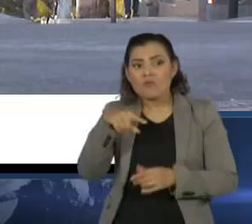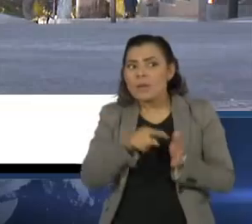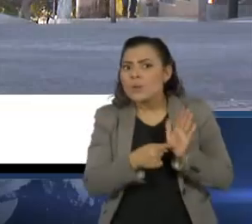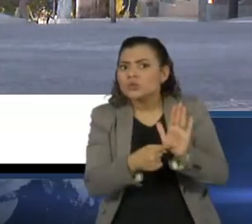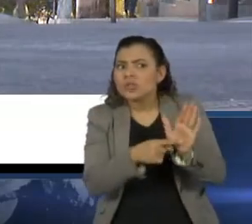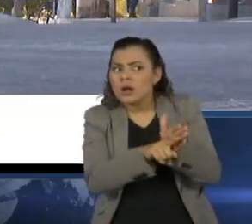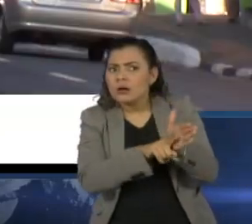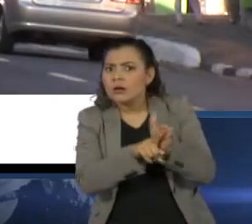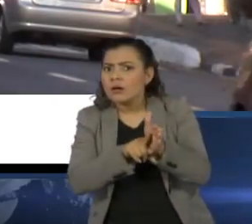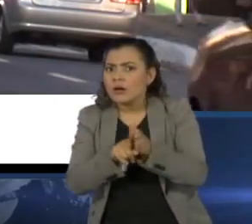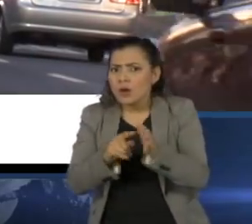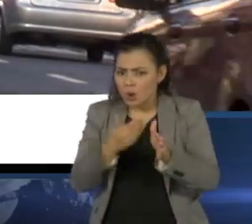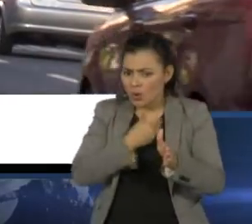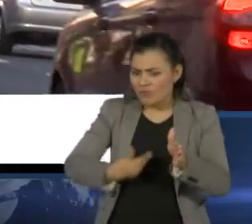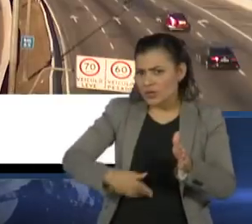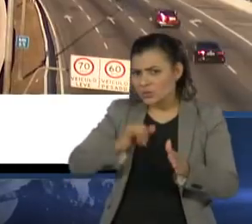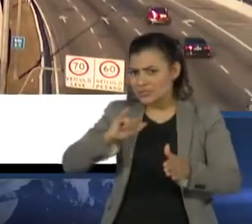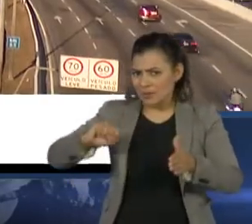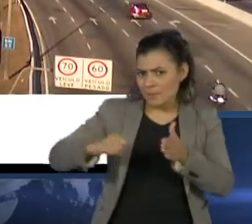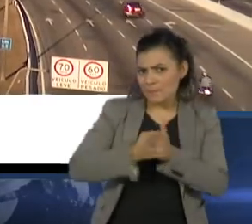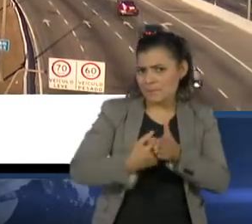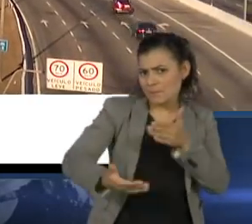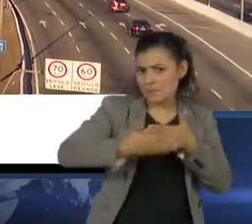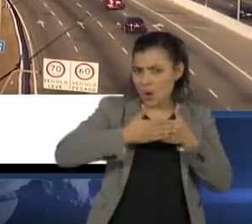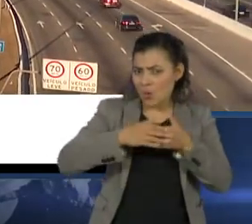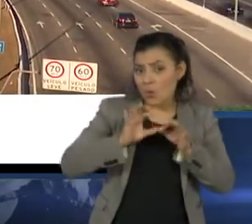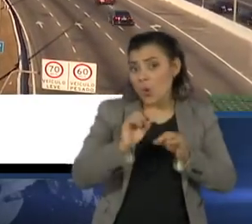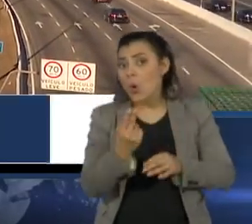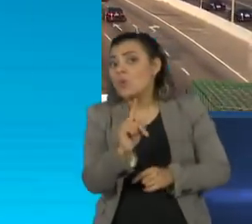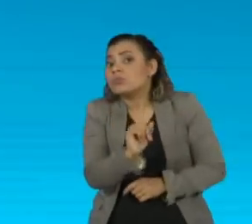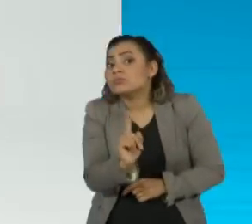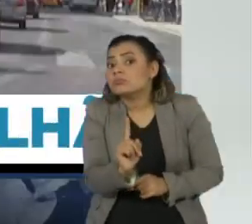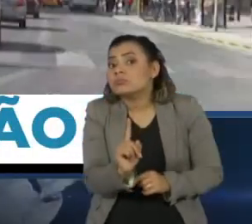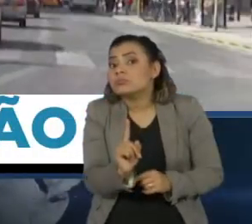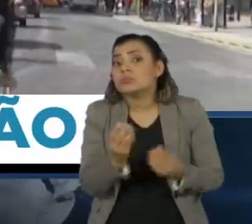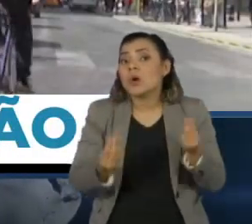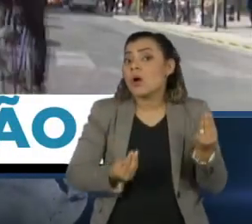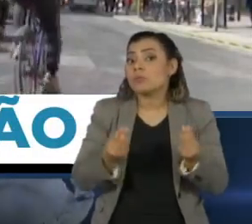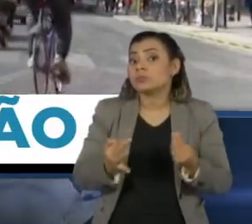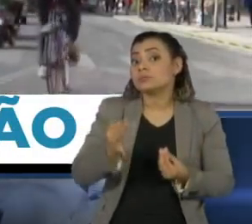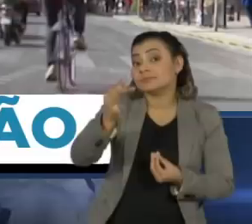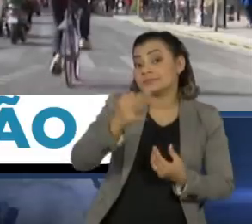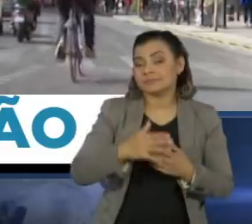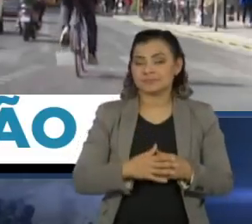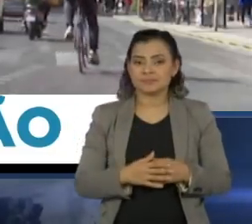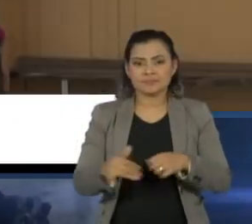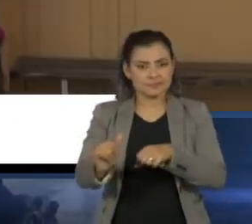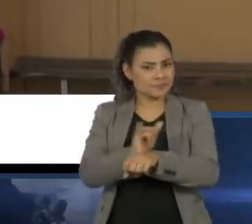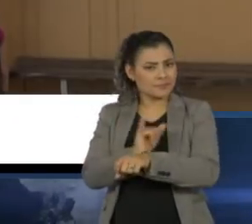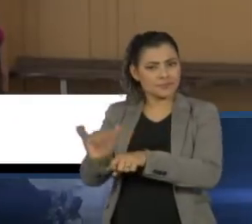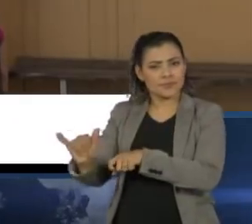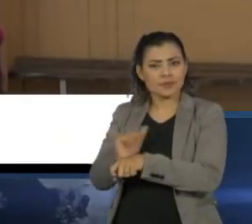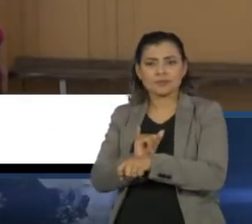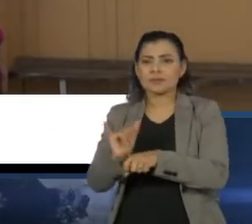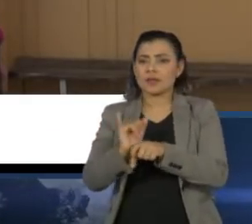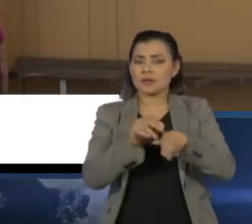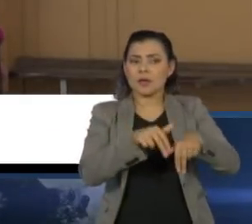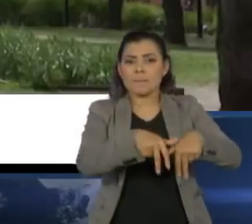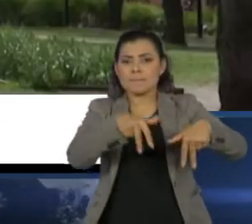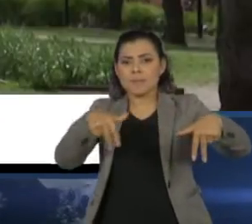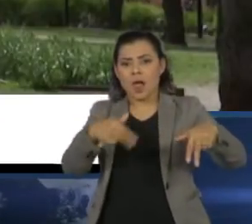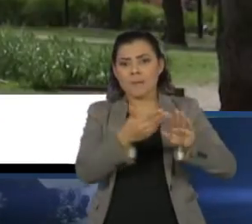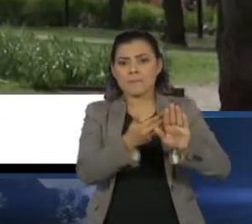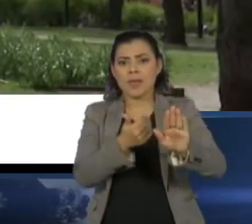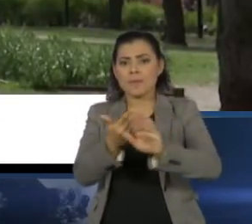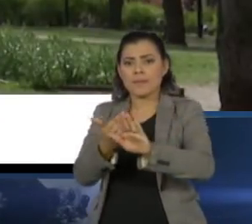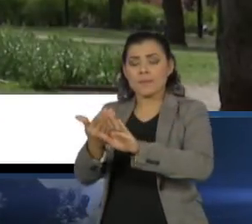para o governo decidir decretar ou não o isolamento total no Estado. Com estratégia baseada no distanciamento social